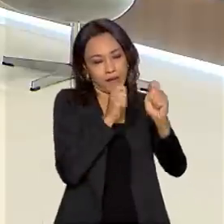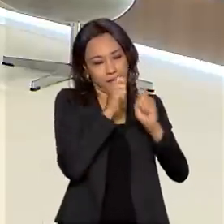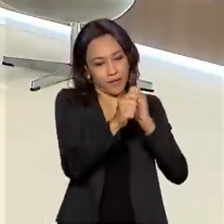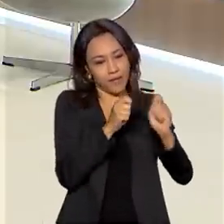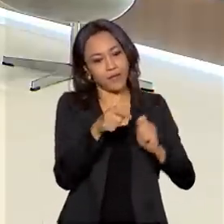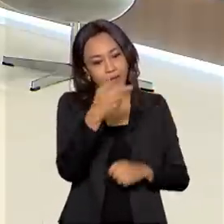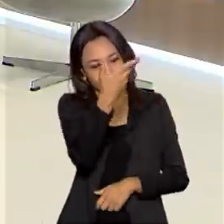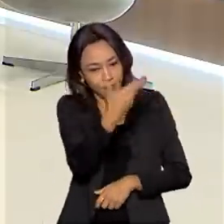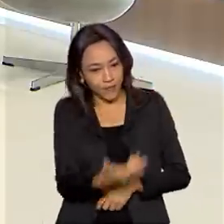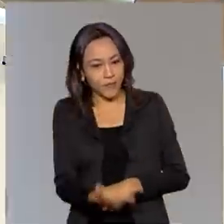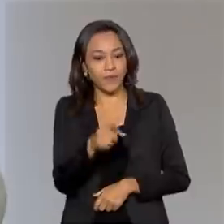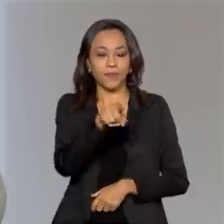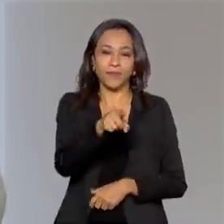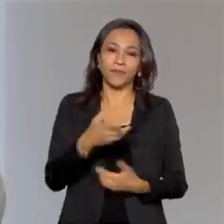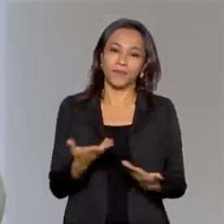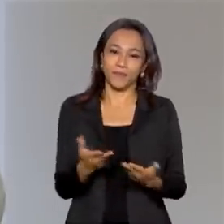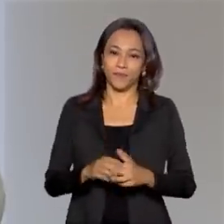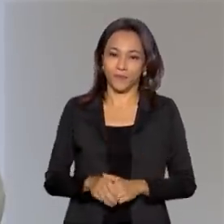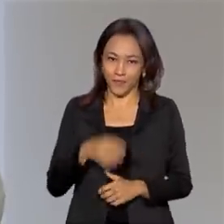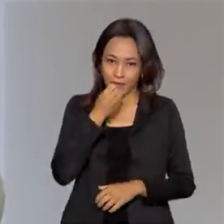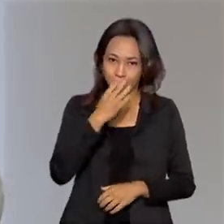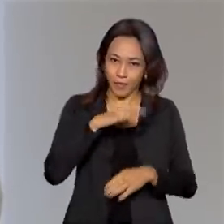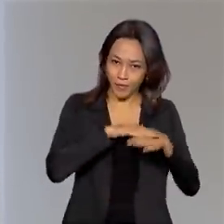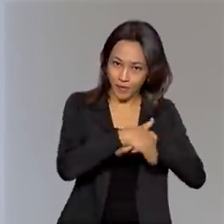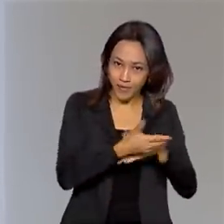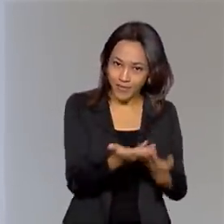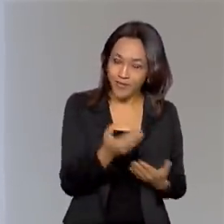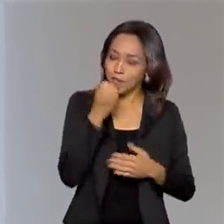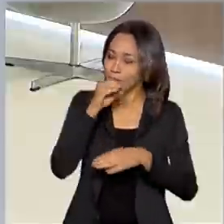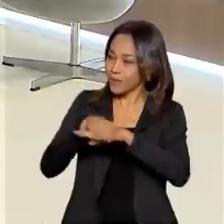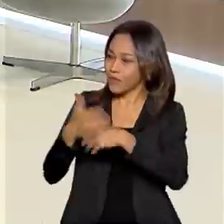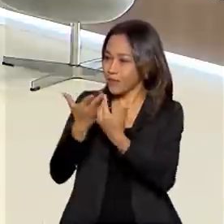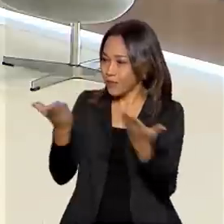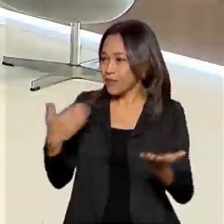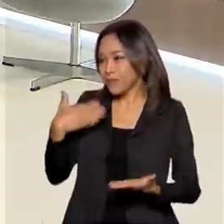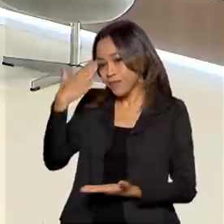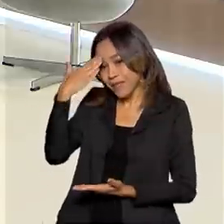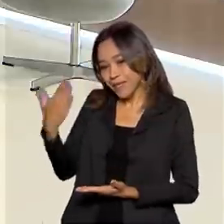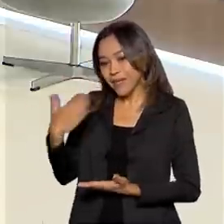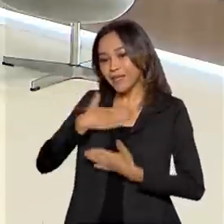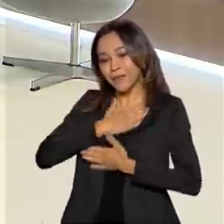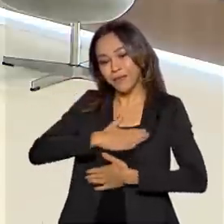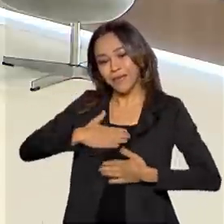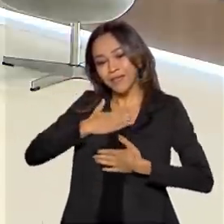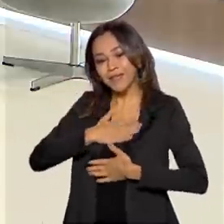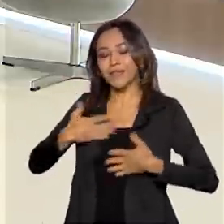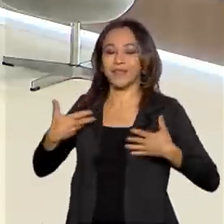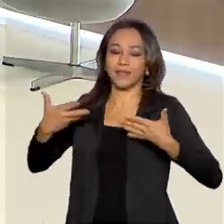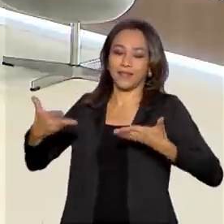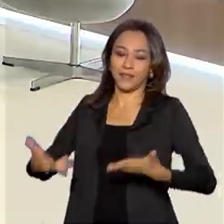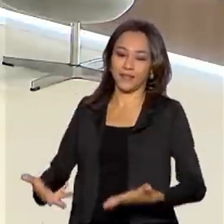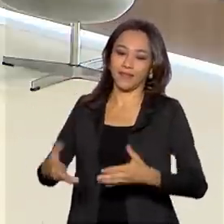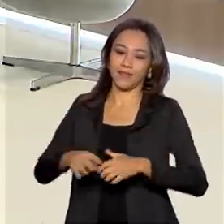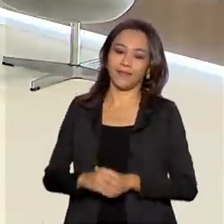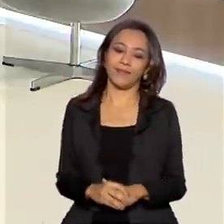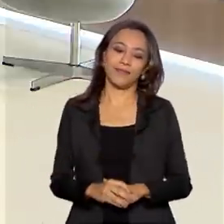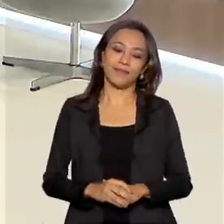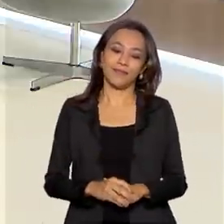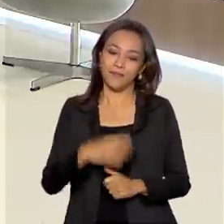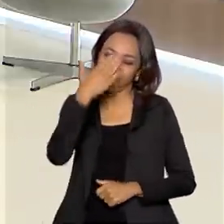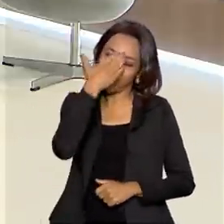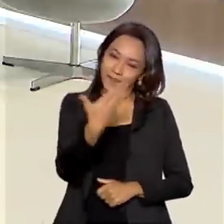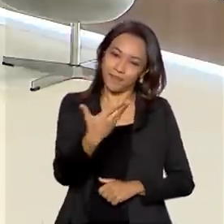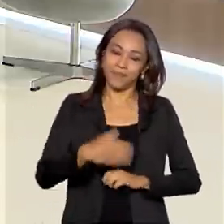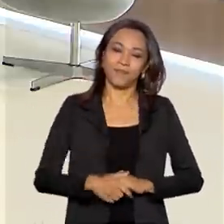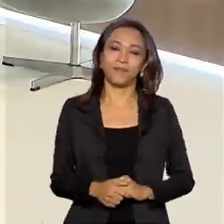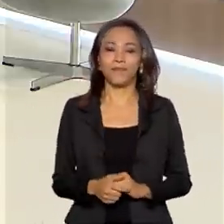do Repórter Brasil, Catiúcia Neri. Boa noite, Catiúcia. Boa noite a todos. Obrigada, um prazer mais uma vez estar aqui com você, Paulo. Obrigada, presidente. Eu que